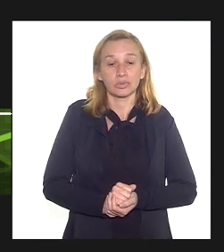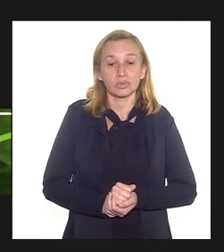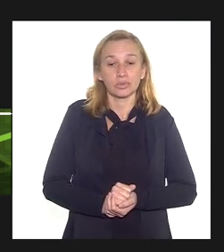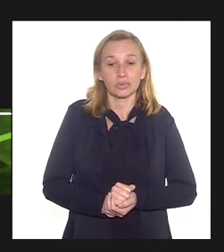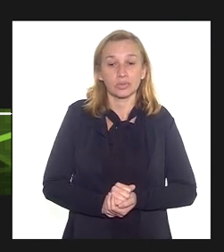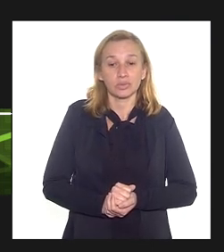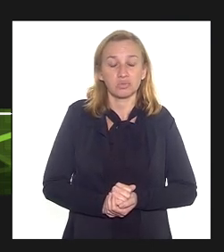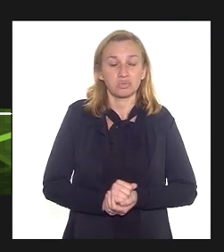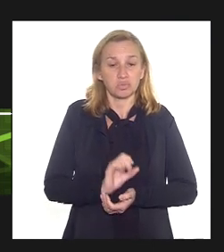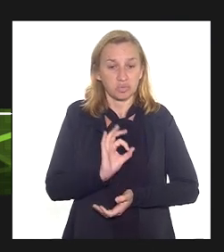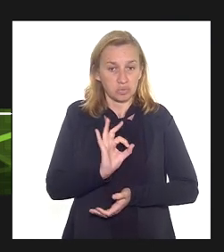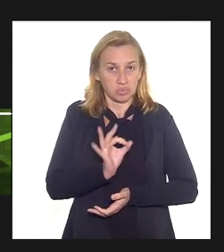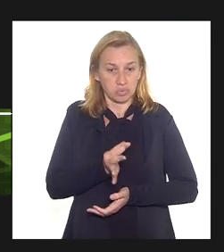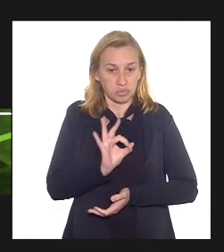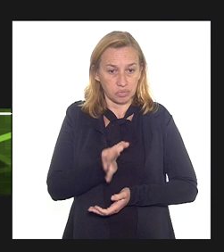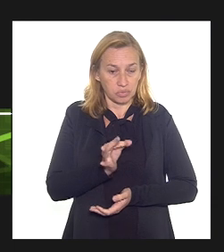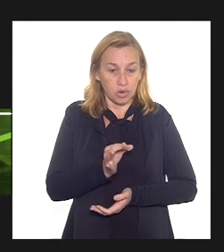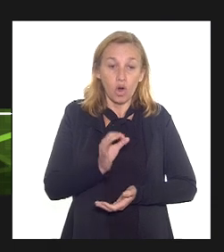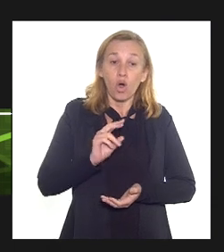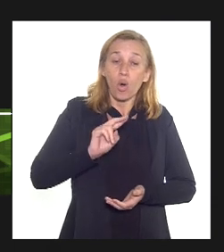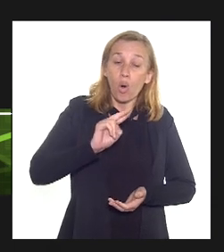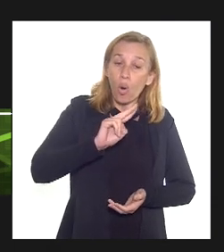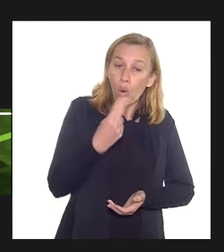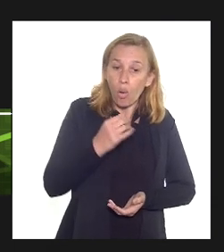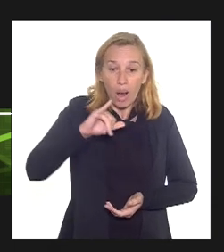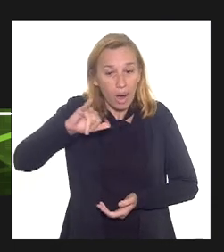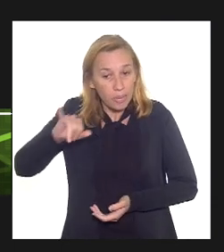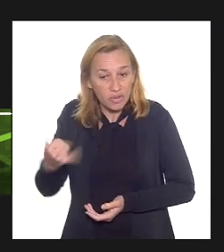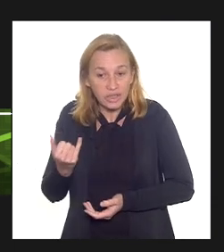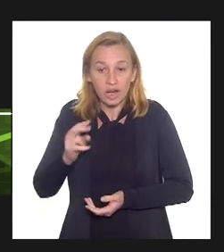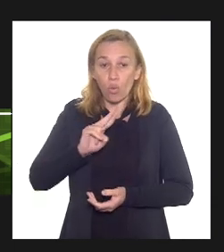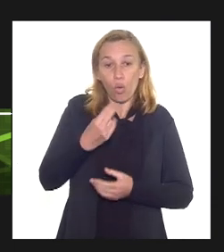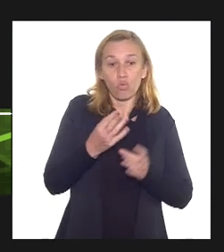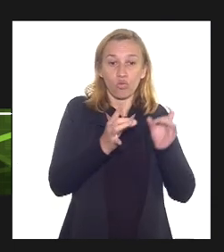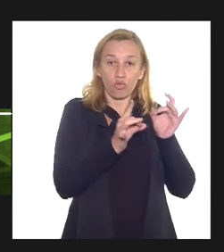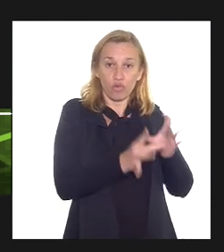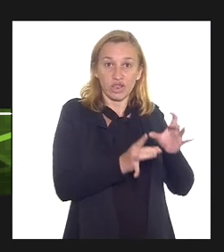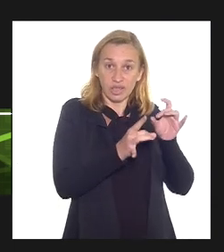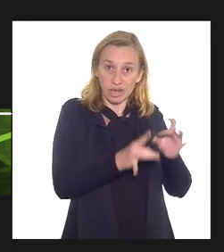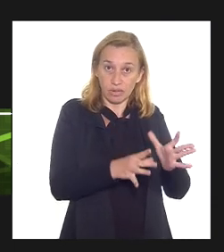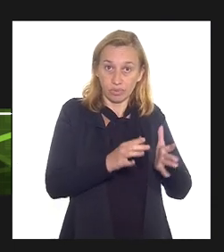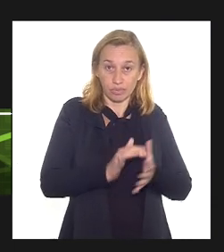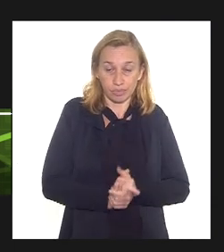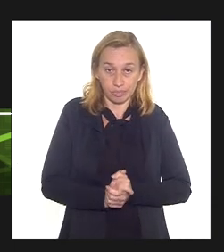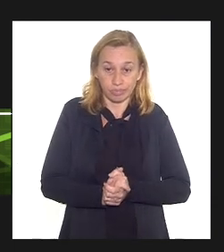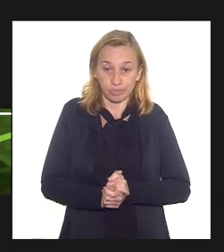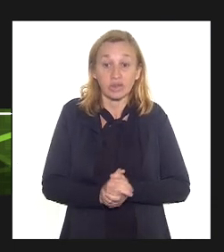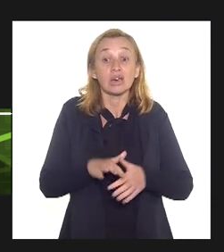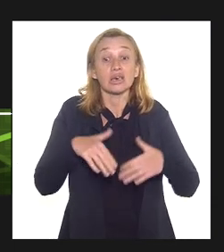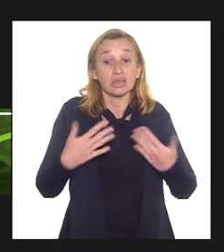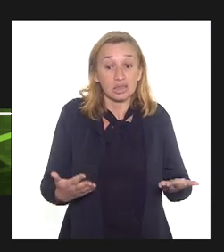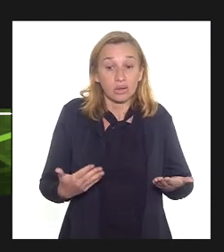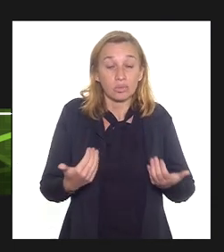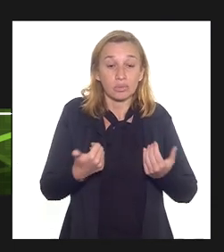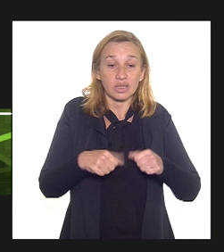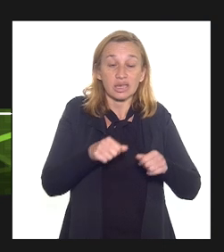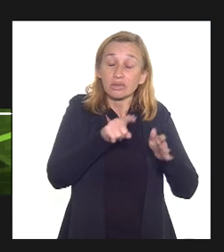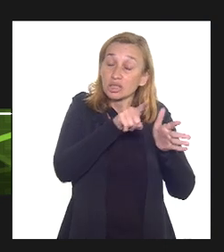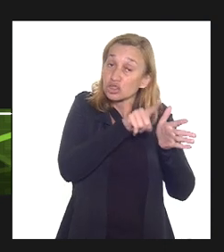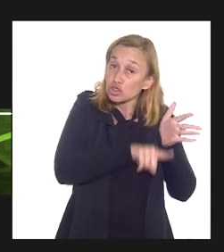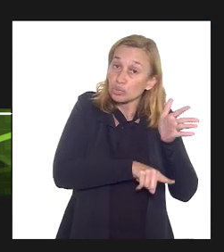impese ou reaproveitarão ou venderão então isso teria que ser abatido